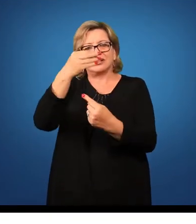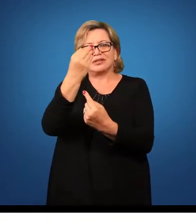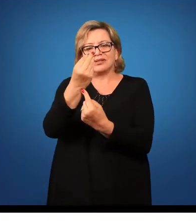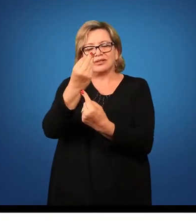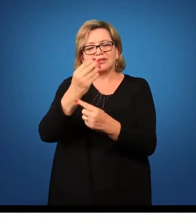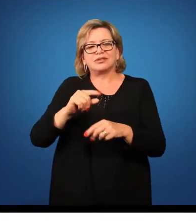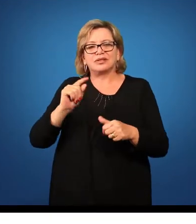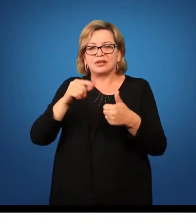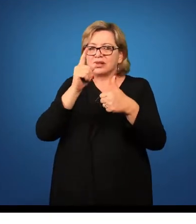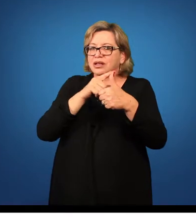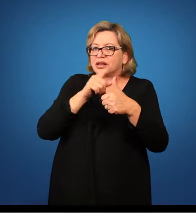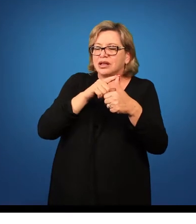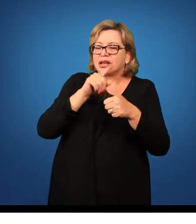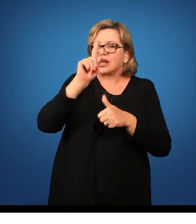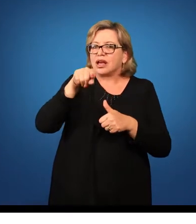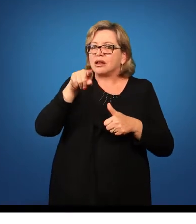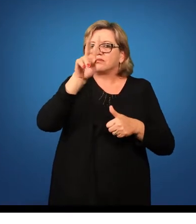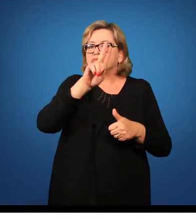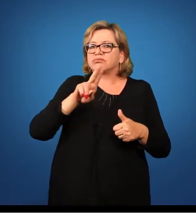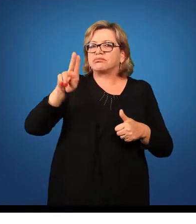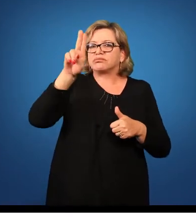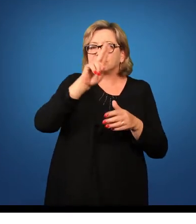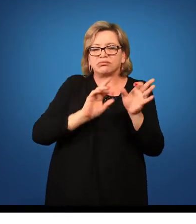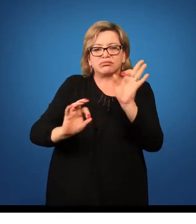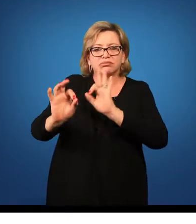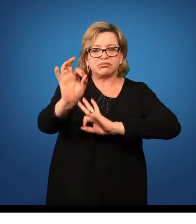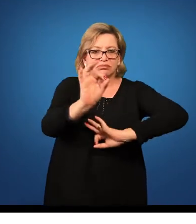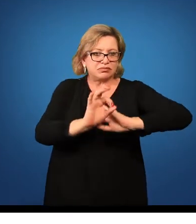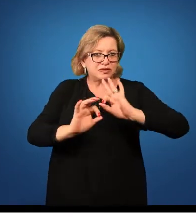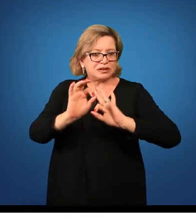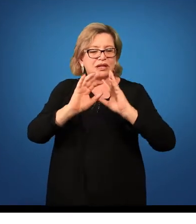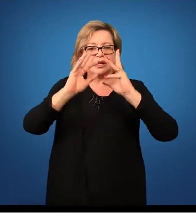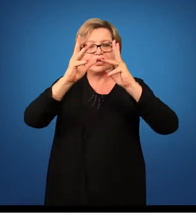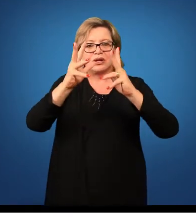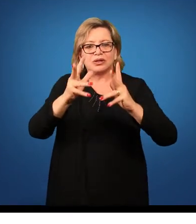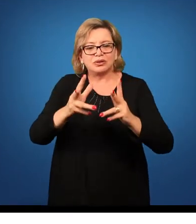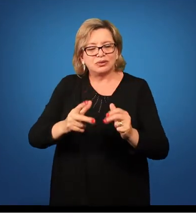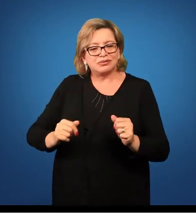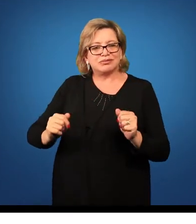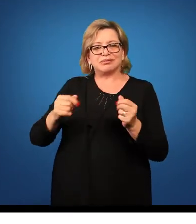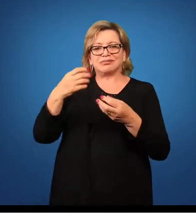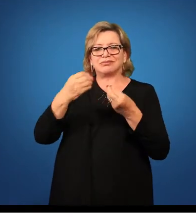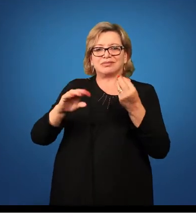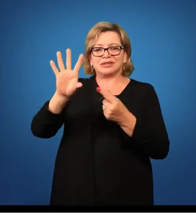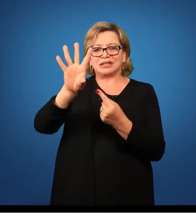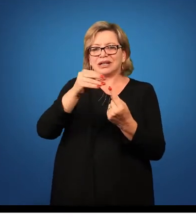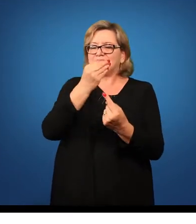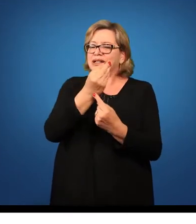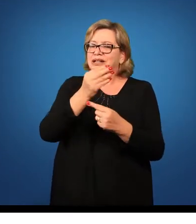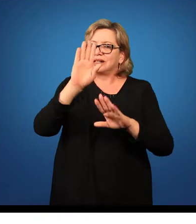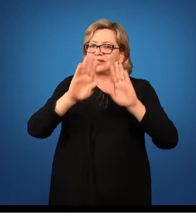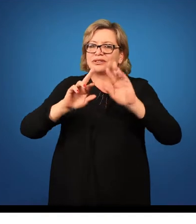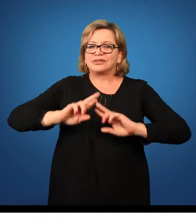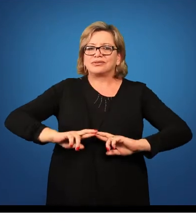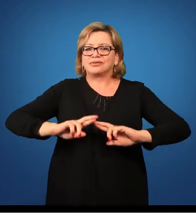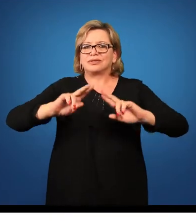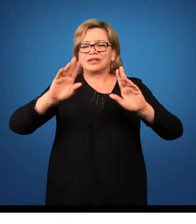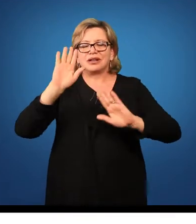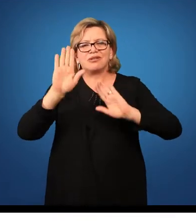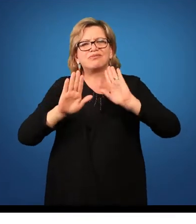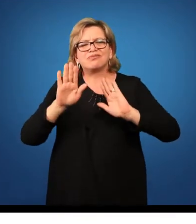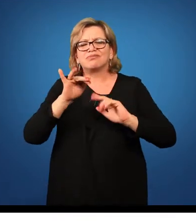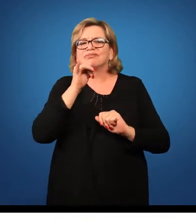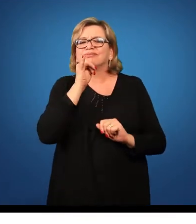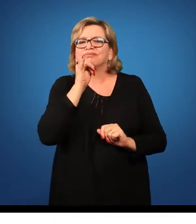utilizados para organizar todas as áreas artísticas e são diferentes em cada uma delas. Então, alguns